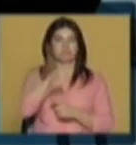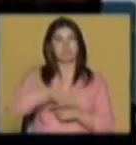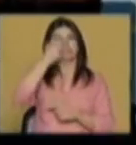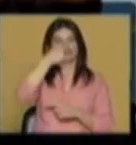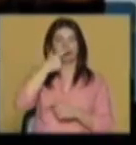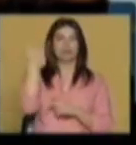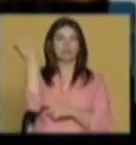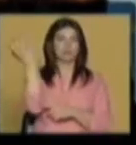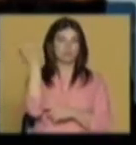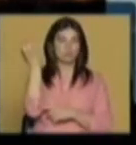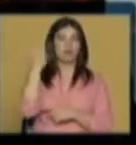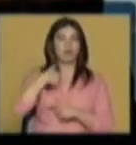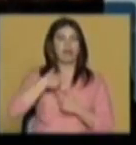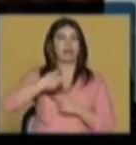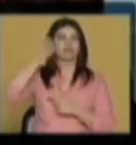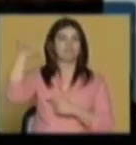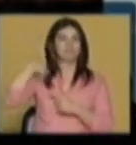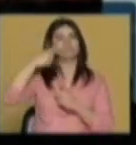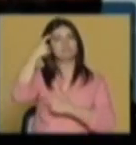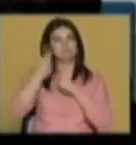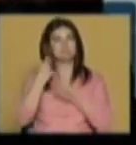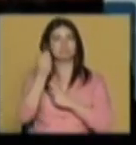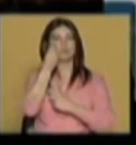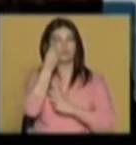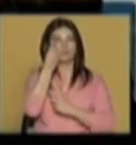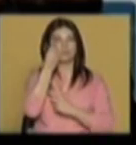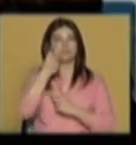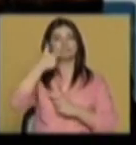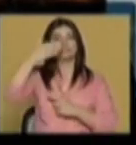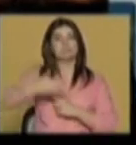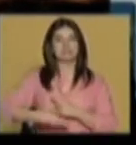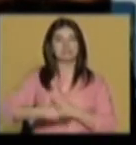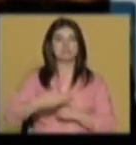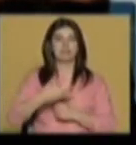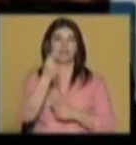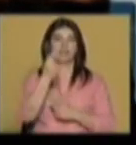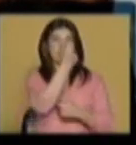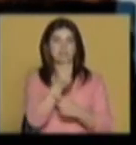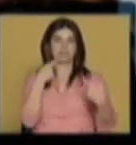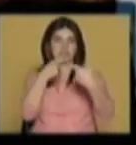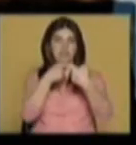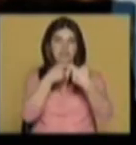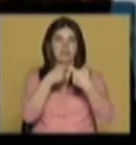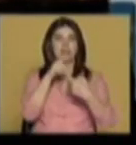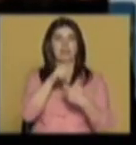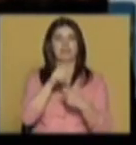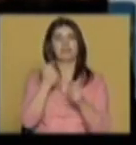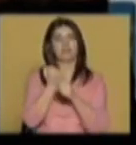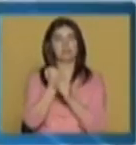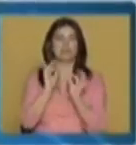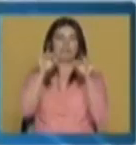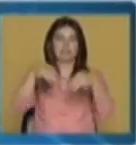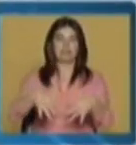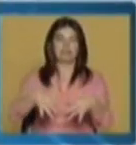própria cultura ocidental, há muito que pensamos na experiência mesmo da recepção, que chamamos de experiência estética, como uma parte do acabamento dessa obra,